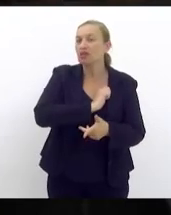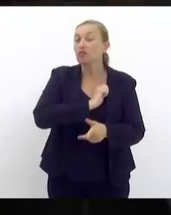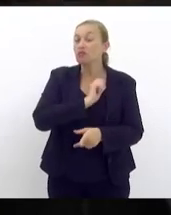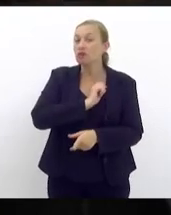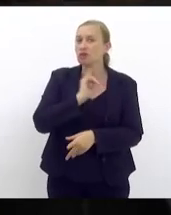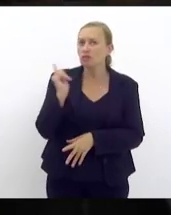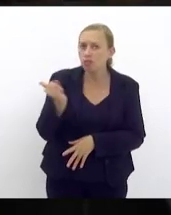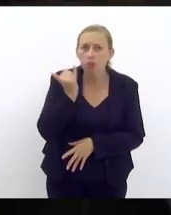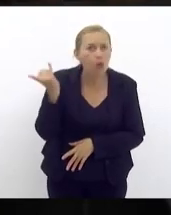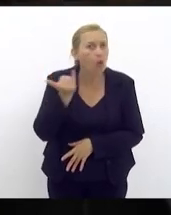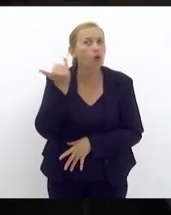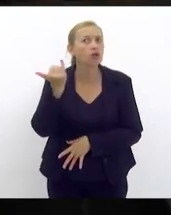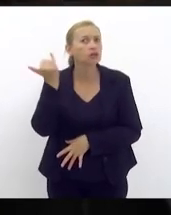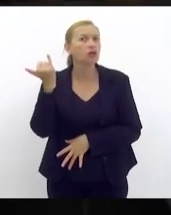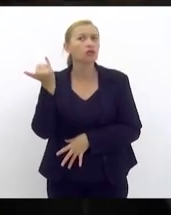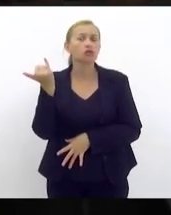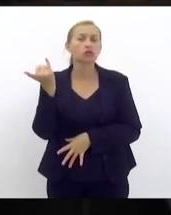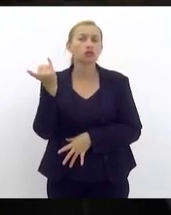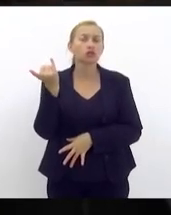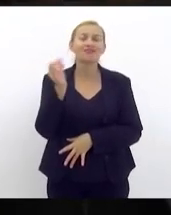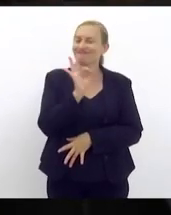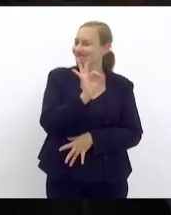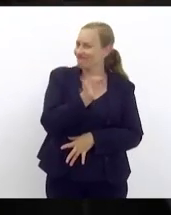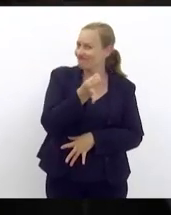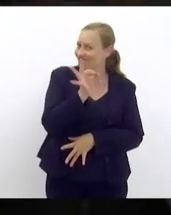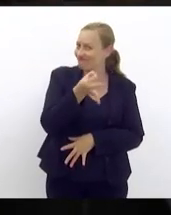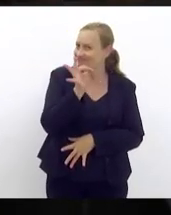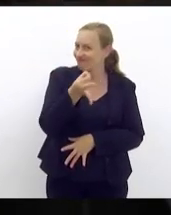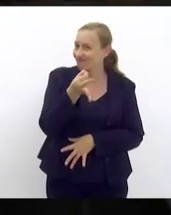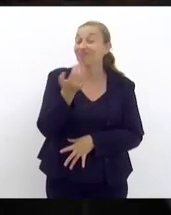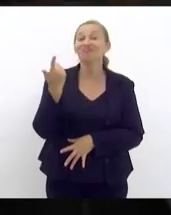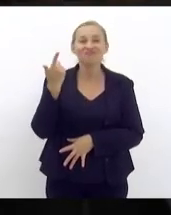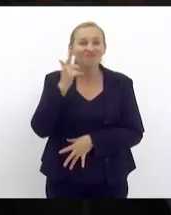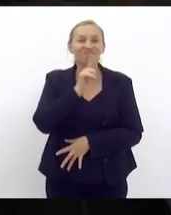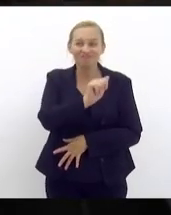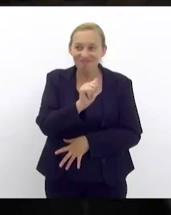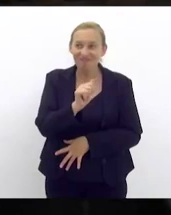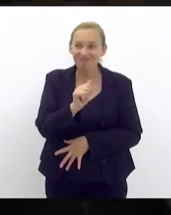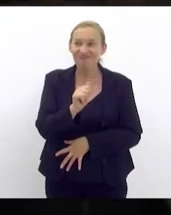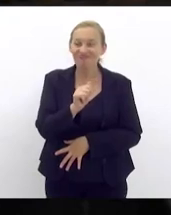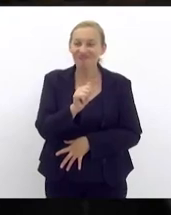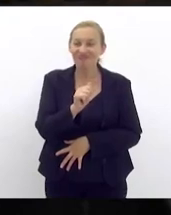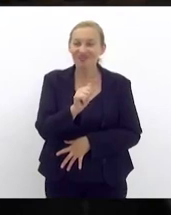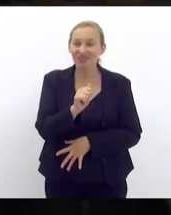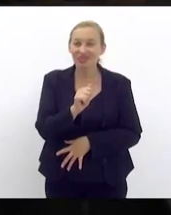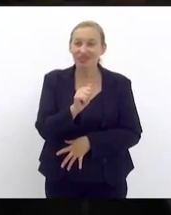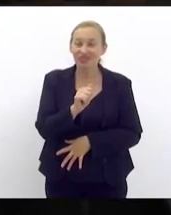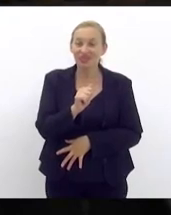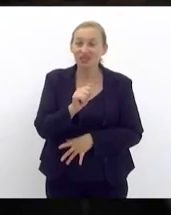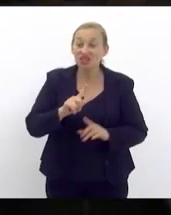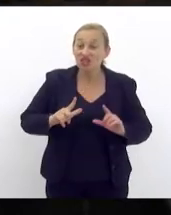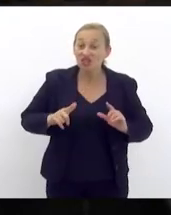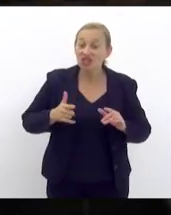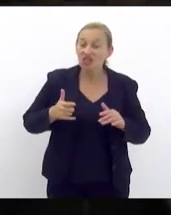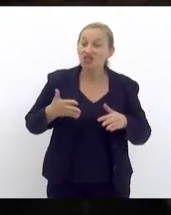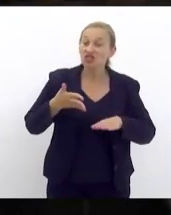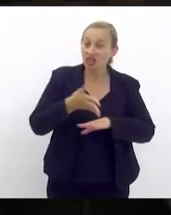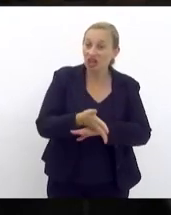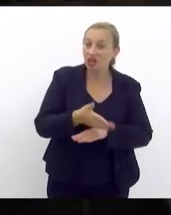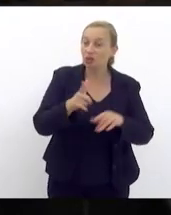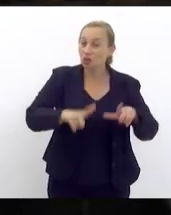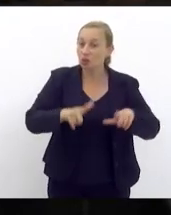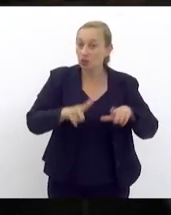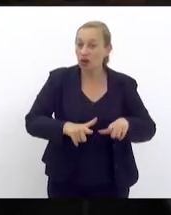importante aquela fiscalização com certeza a gente conseguiu tocar no coração das autoridades que tem a concessão